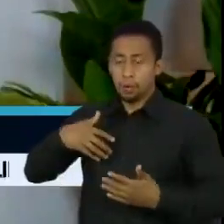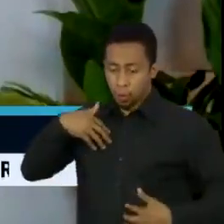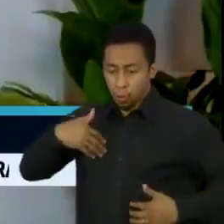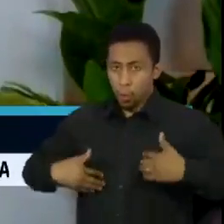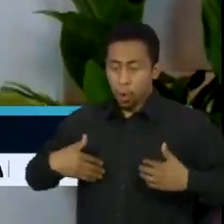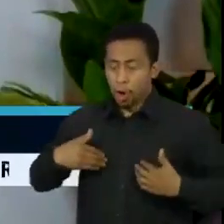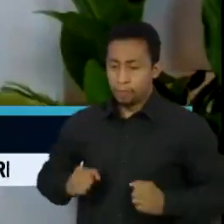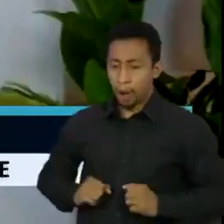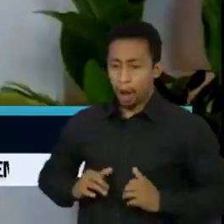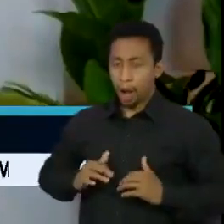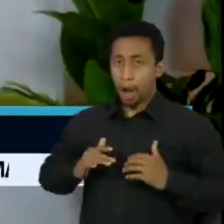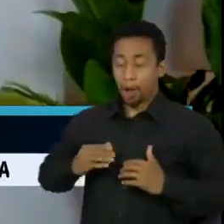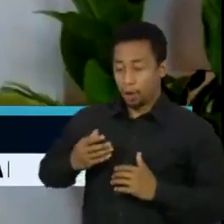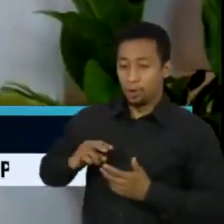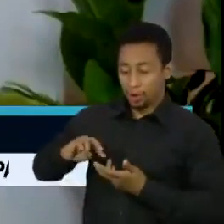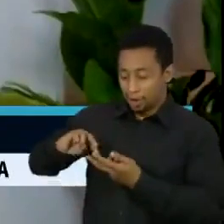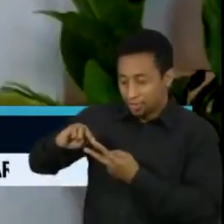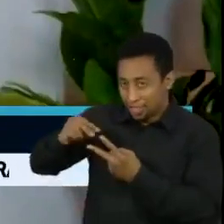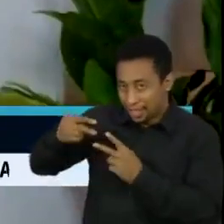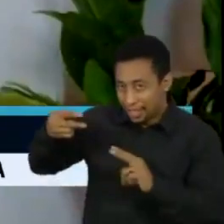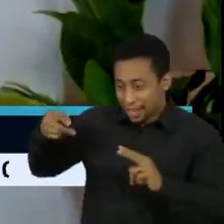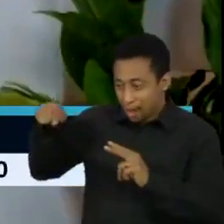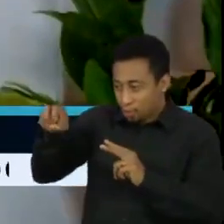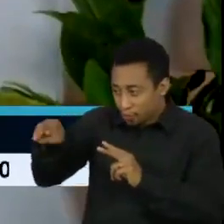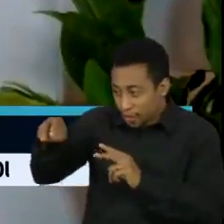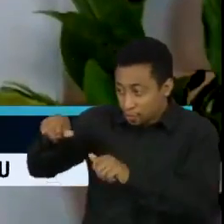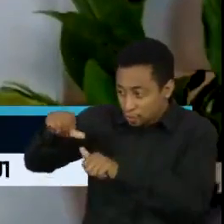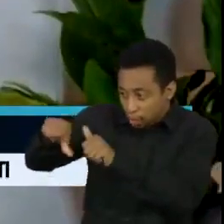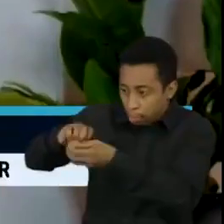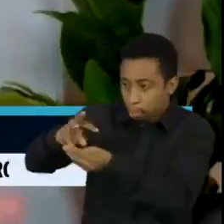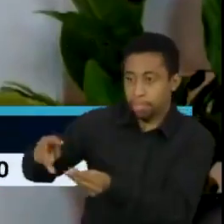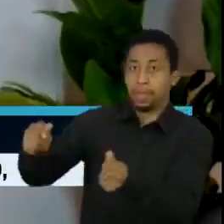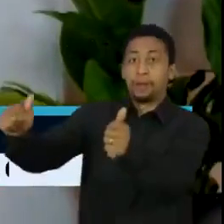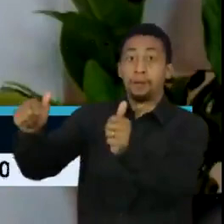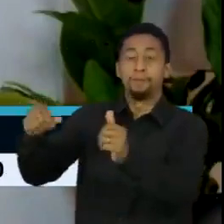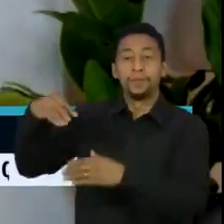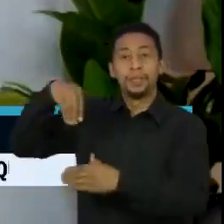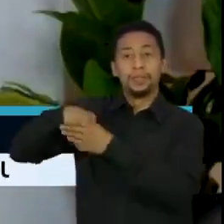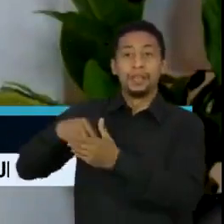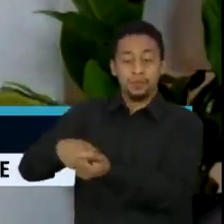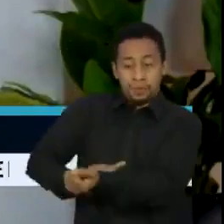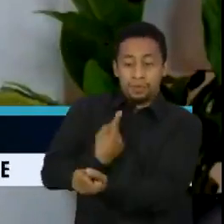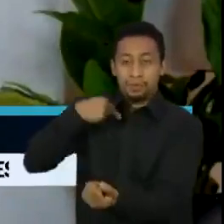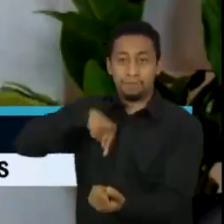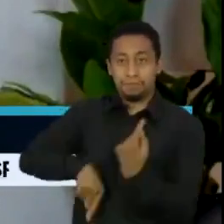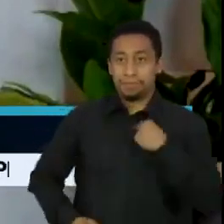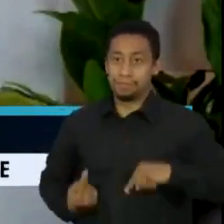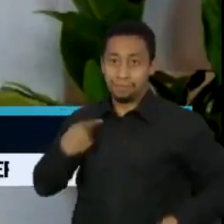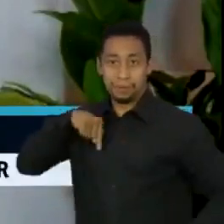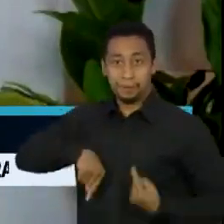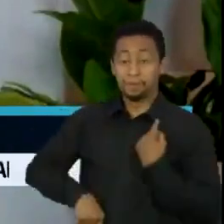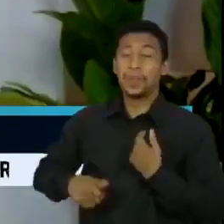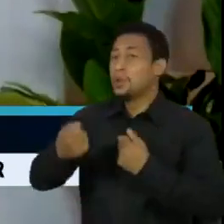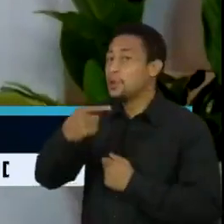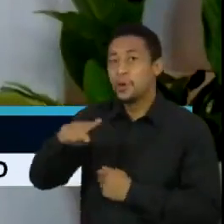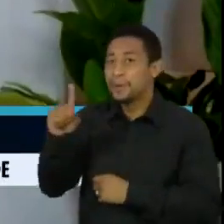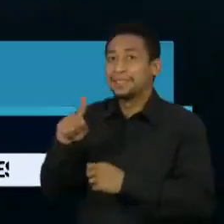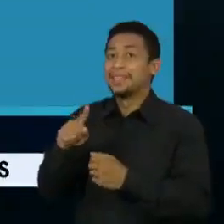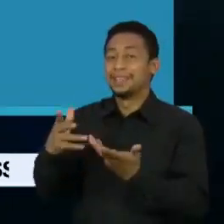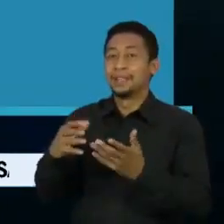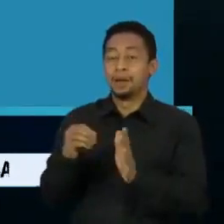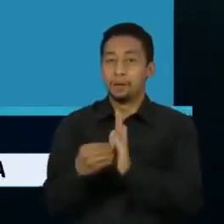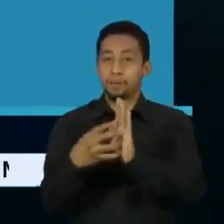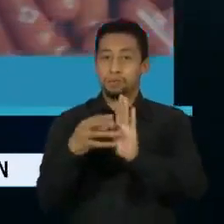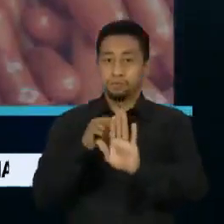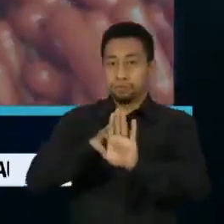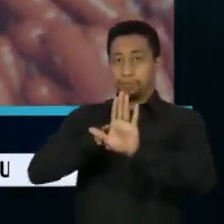quase que se autodestrói na corrente sanguínea. Então a gente não depende daquela proteína spike, que a maioria das vacinas